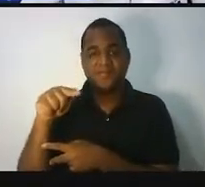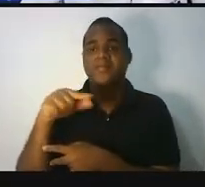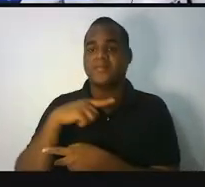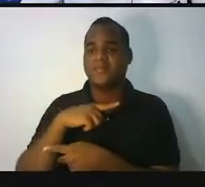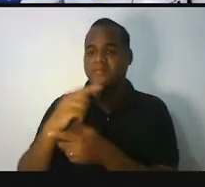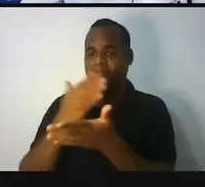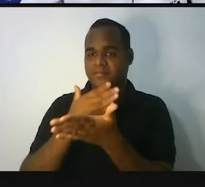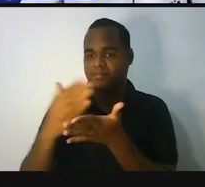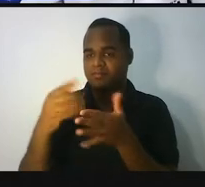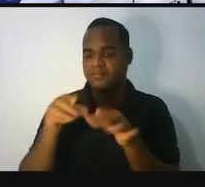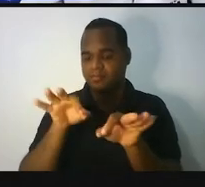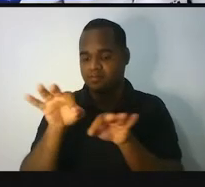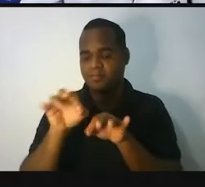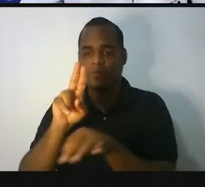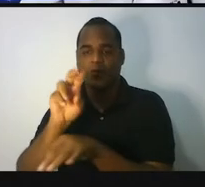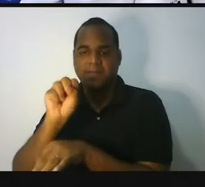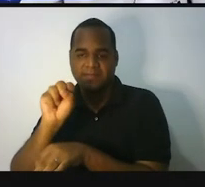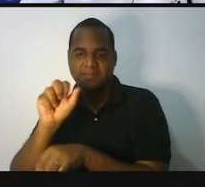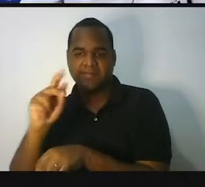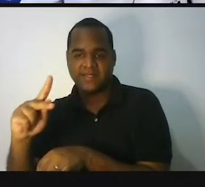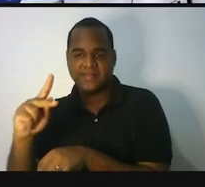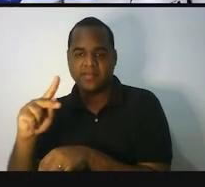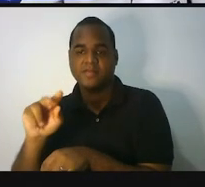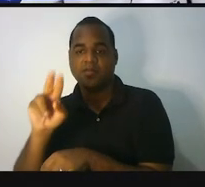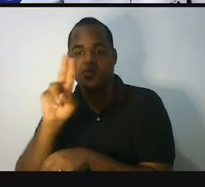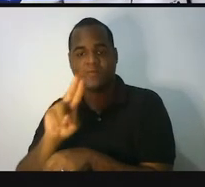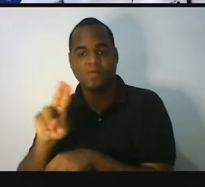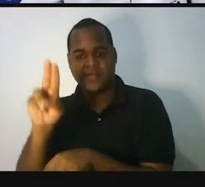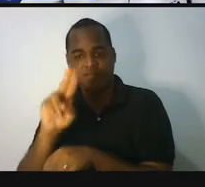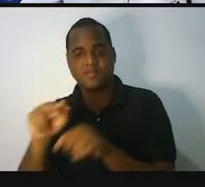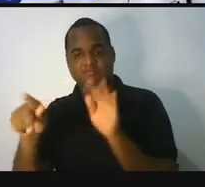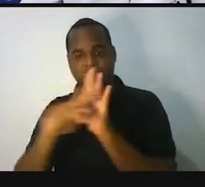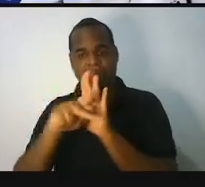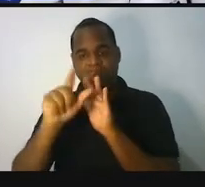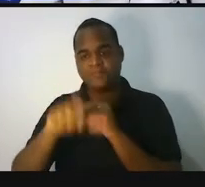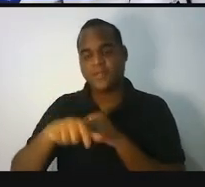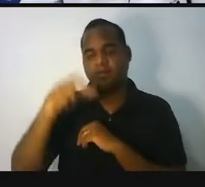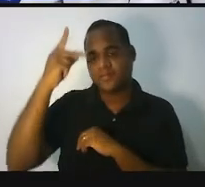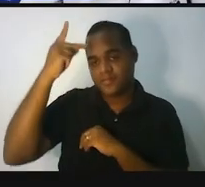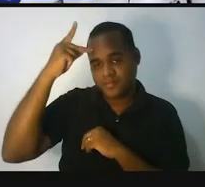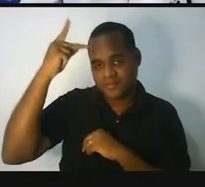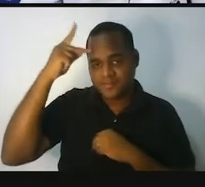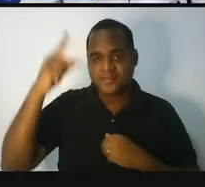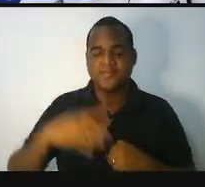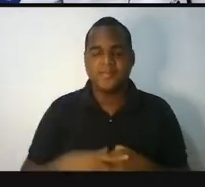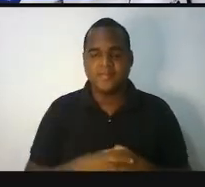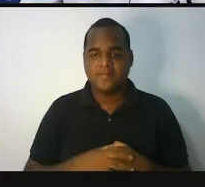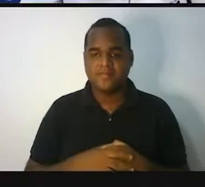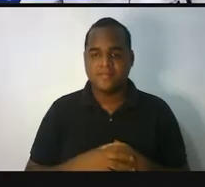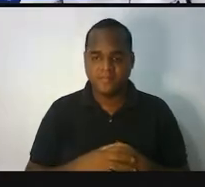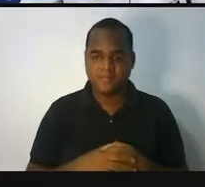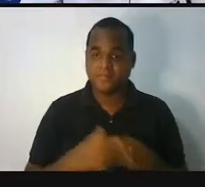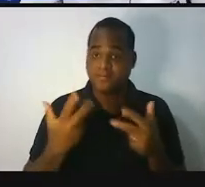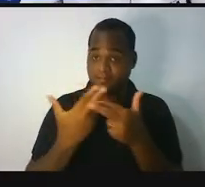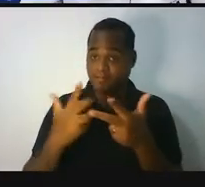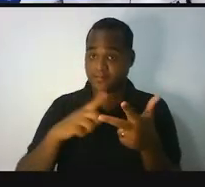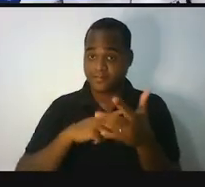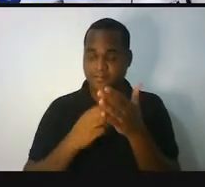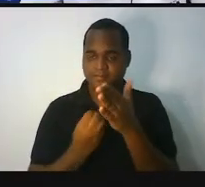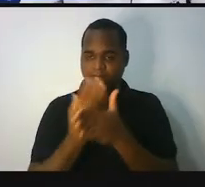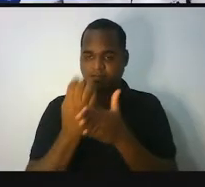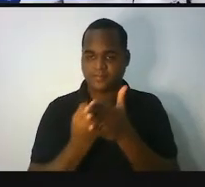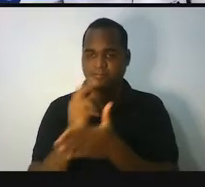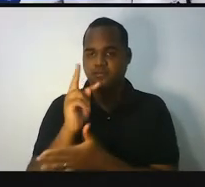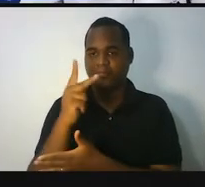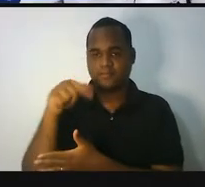de um projeto na USP, Universidade de São Paulo, certo? Essas histórias em quadrinhos